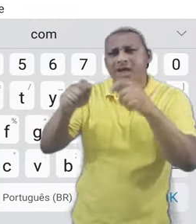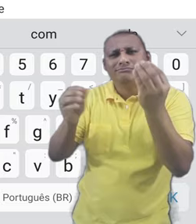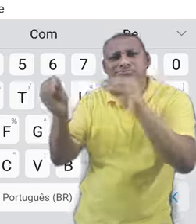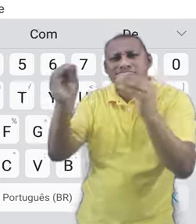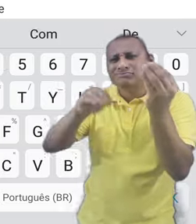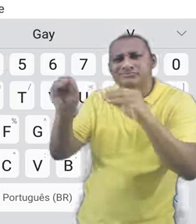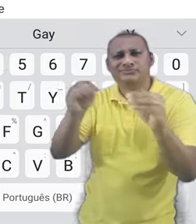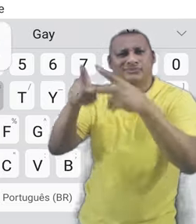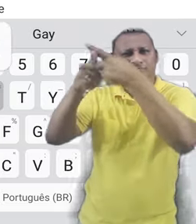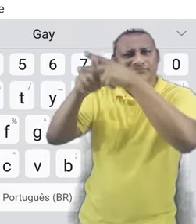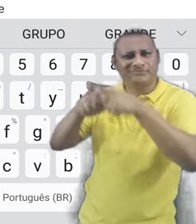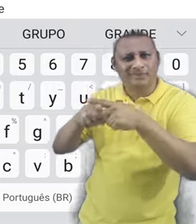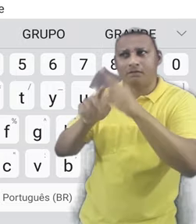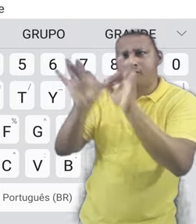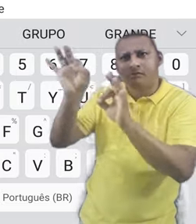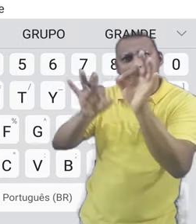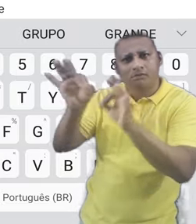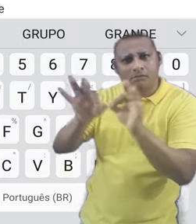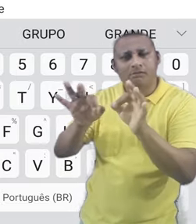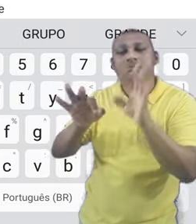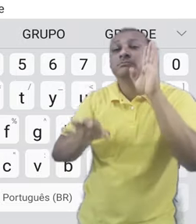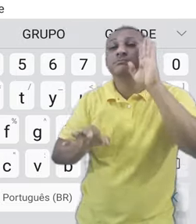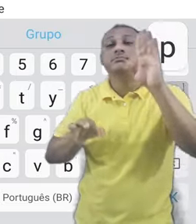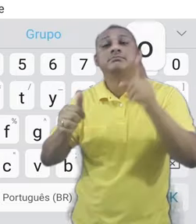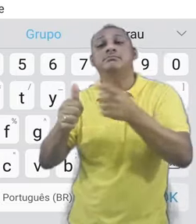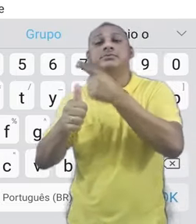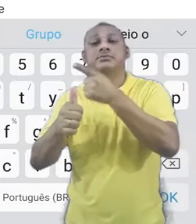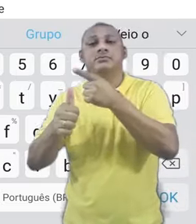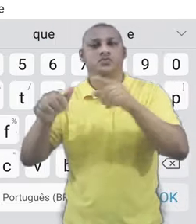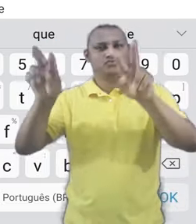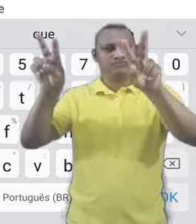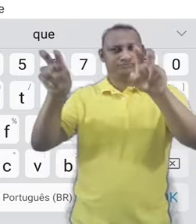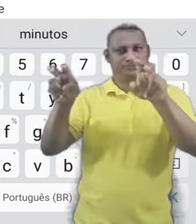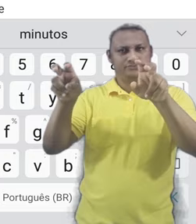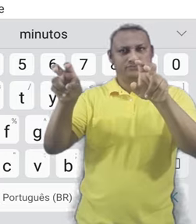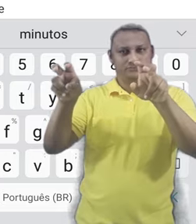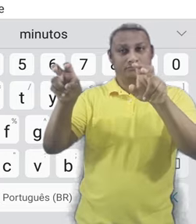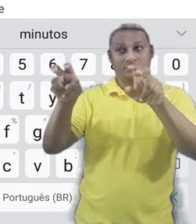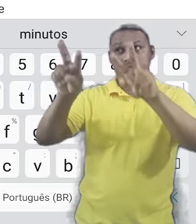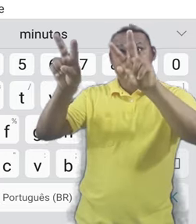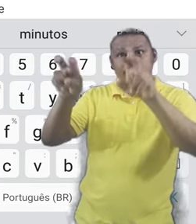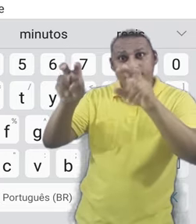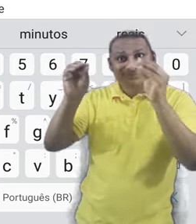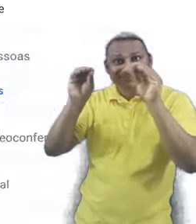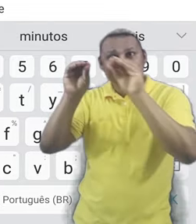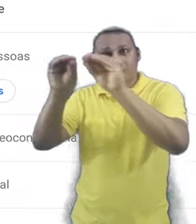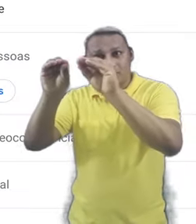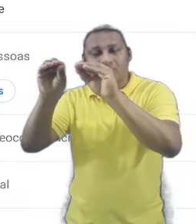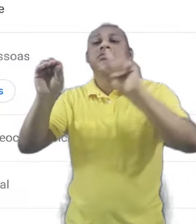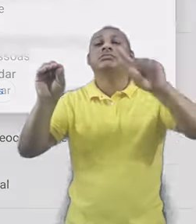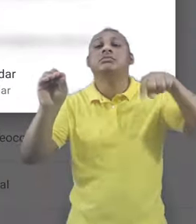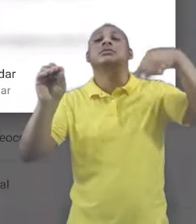Começamos definindo um título para esse evento. A seguir, podemos escolher